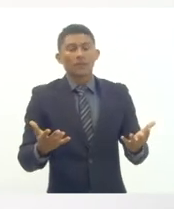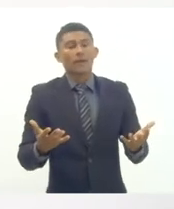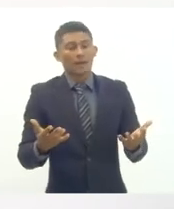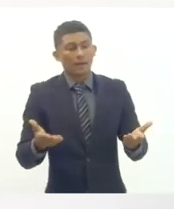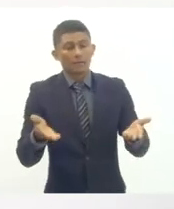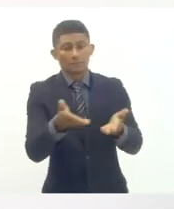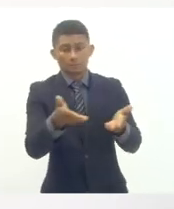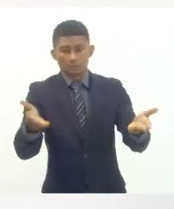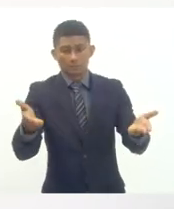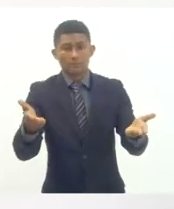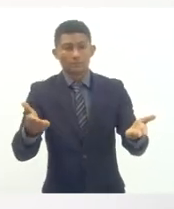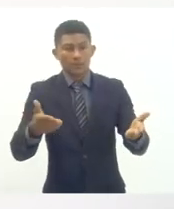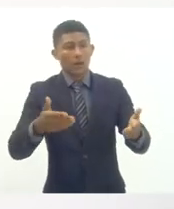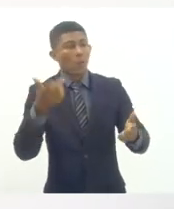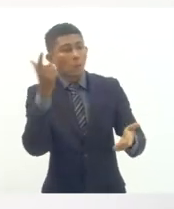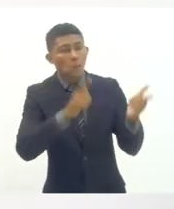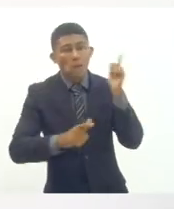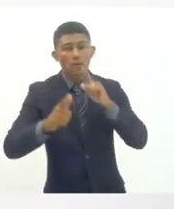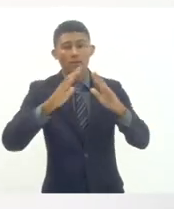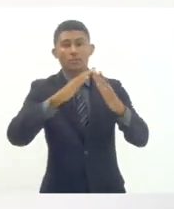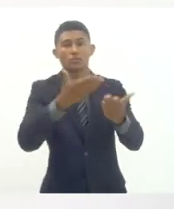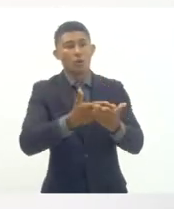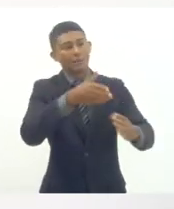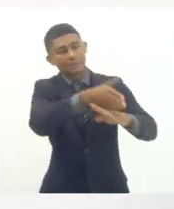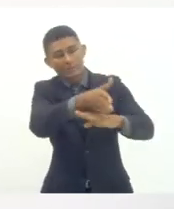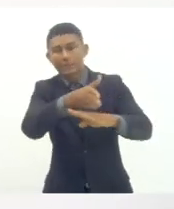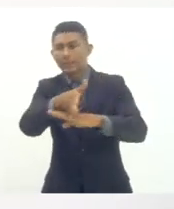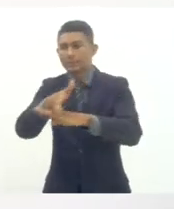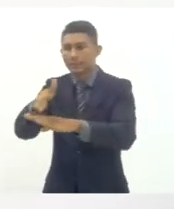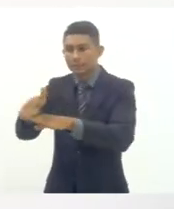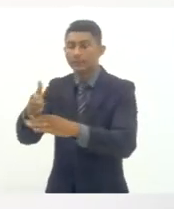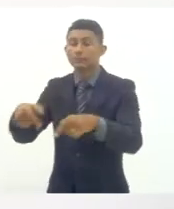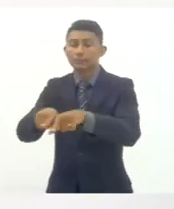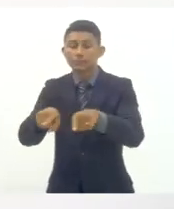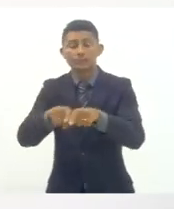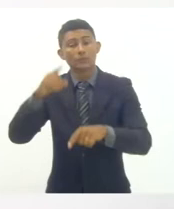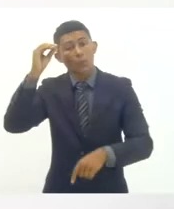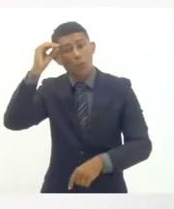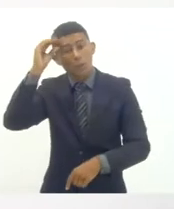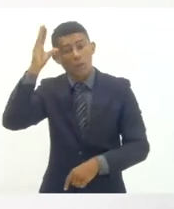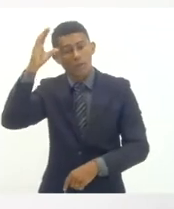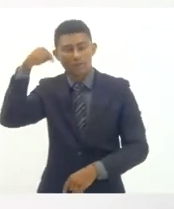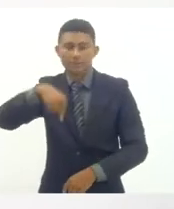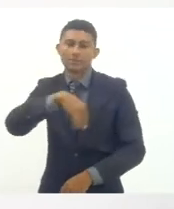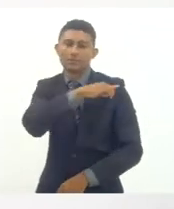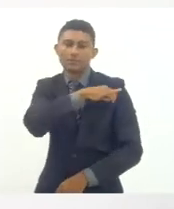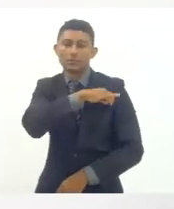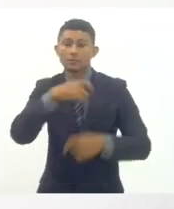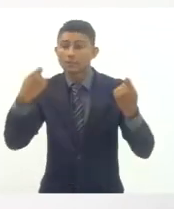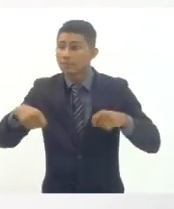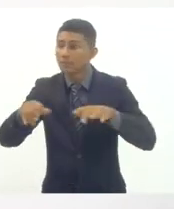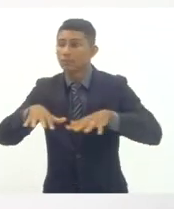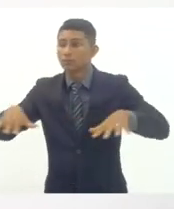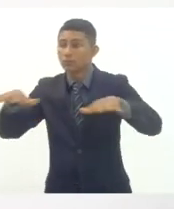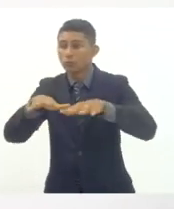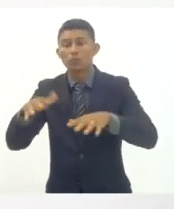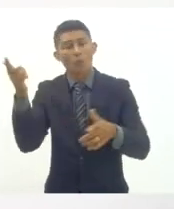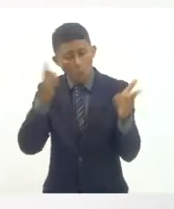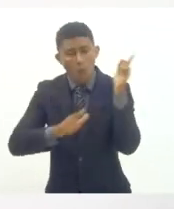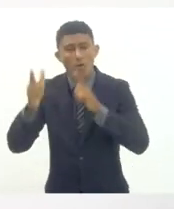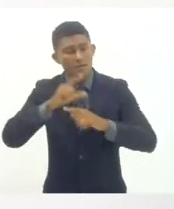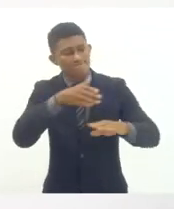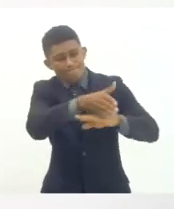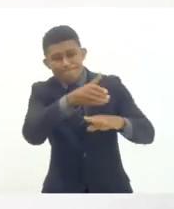acesso à escola e do acesso ao conhecimento no estado do Rio de Janeiro acho que esse é um desafio nosso e aí o diálogo com a Undime e com todos os